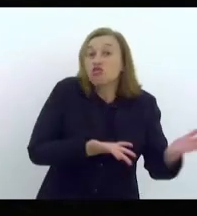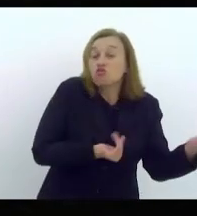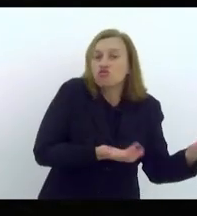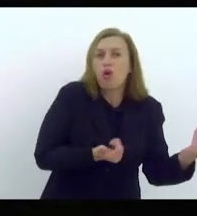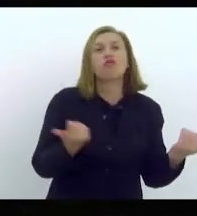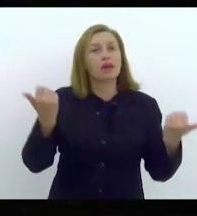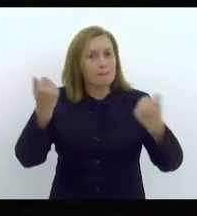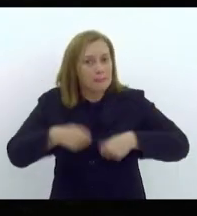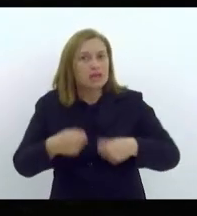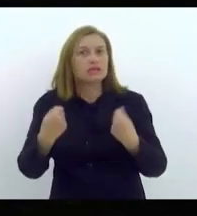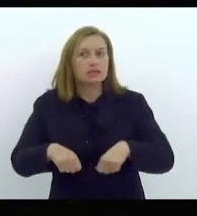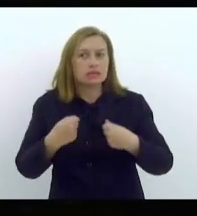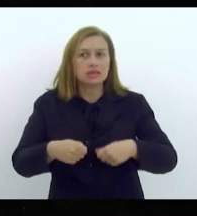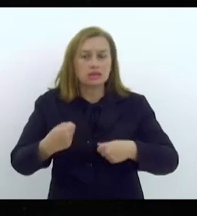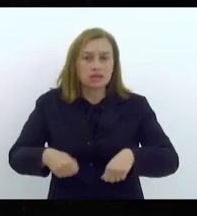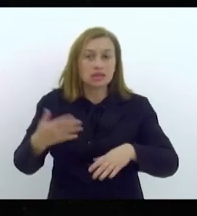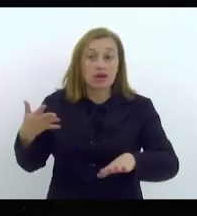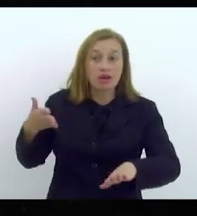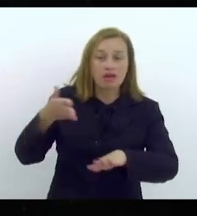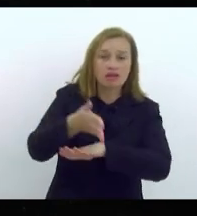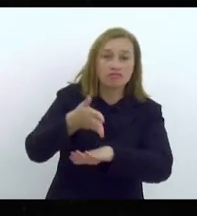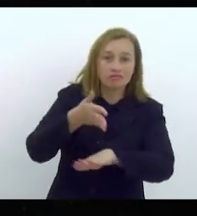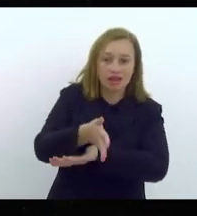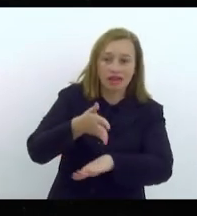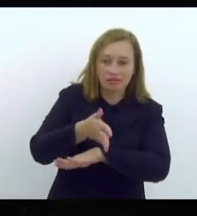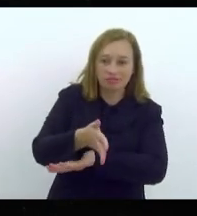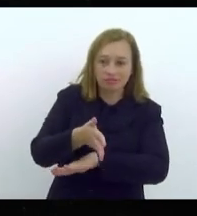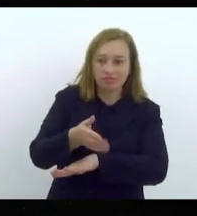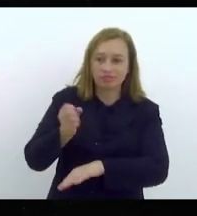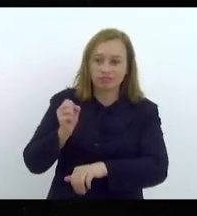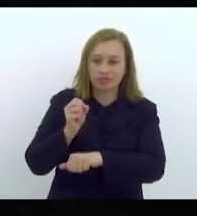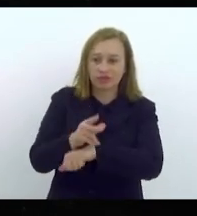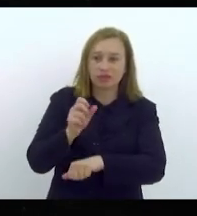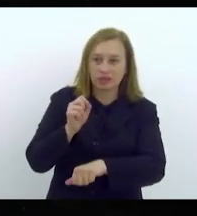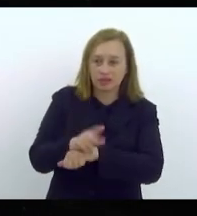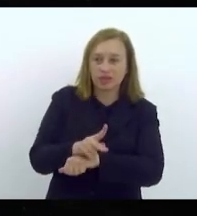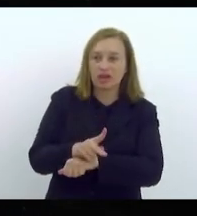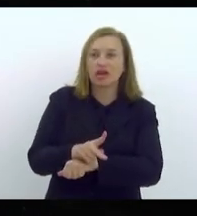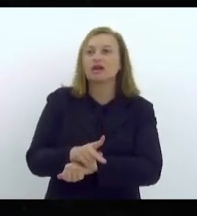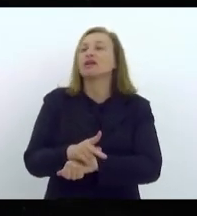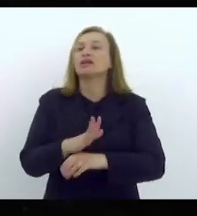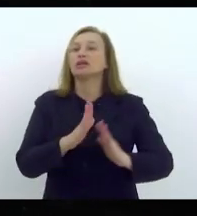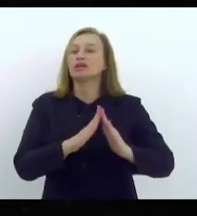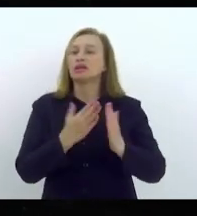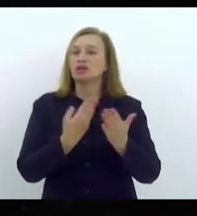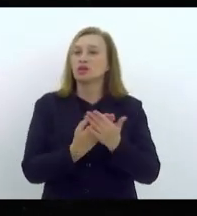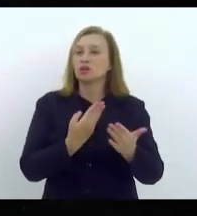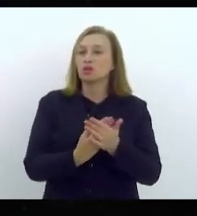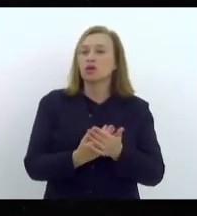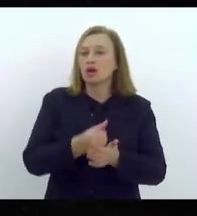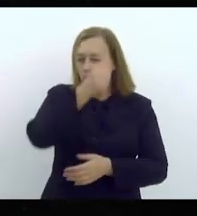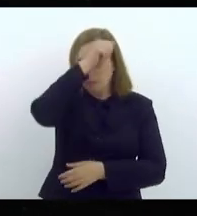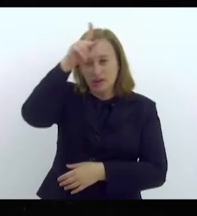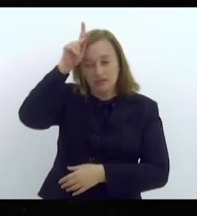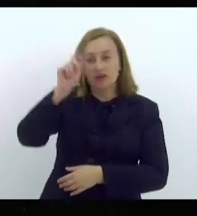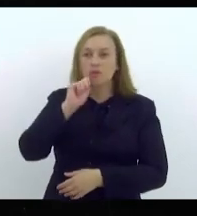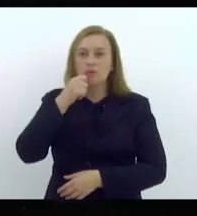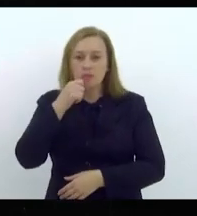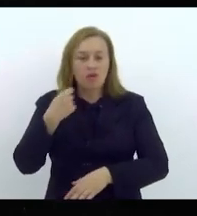precisa adentrar esses bancos escolares. Então, na semana passada, o prefeito Eduardo Paes foi lá,